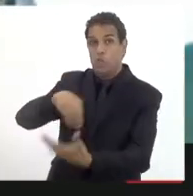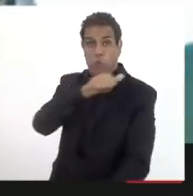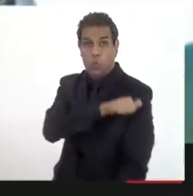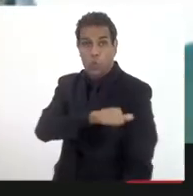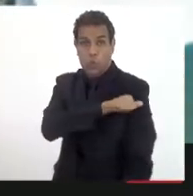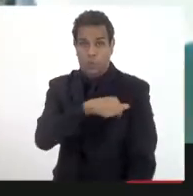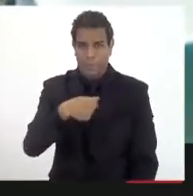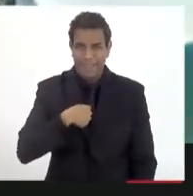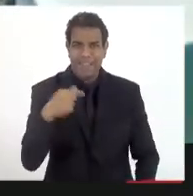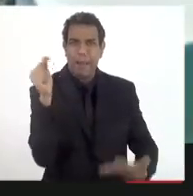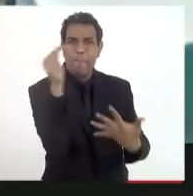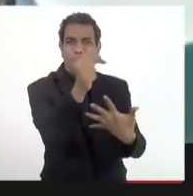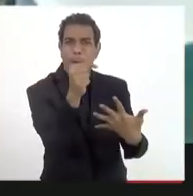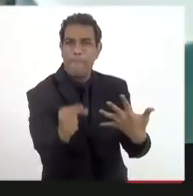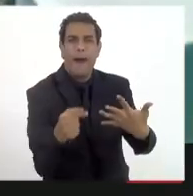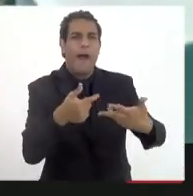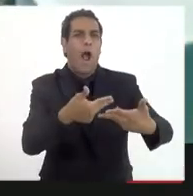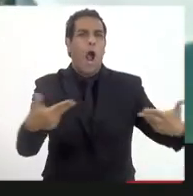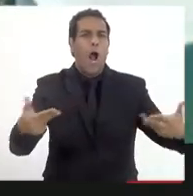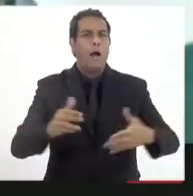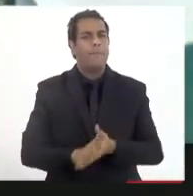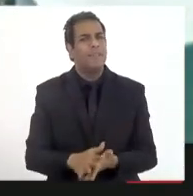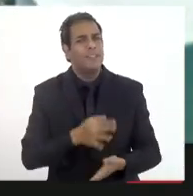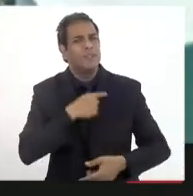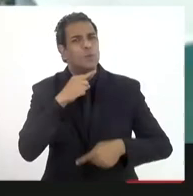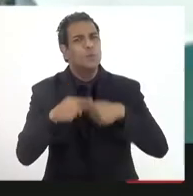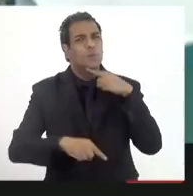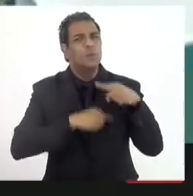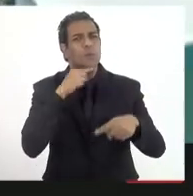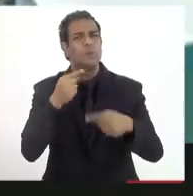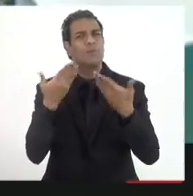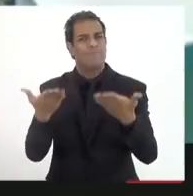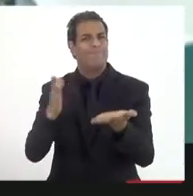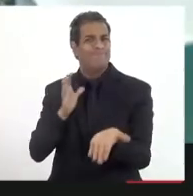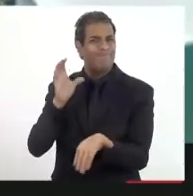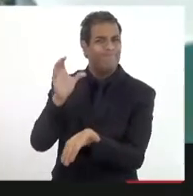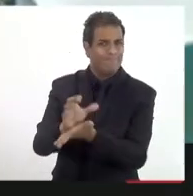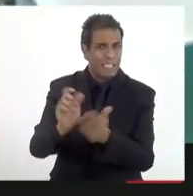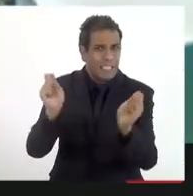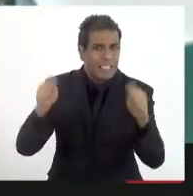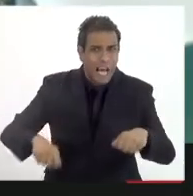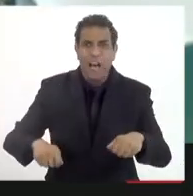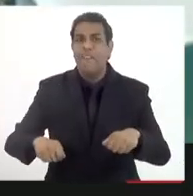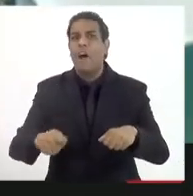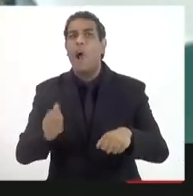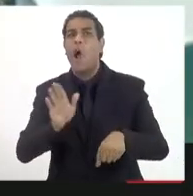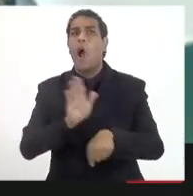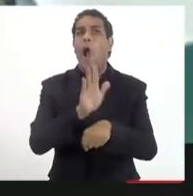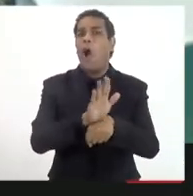colocaria alguns pontos. Eu tenho algumas dúvidas. Esse fundo vai poder financiar